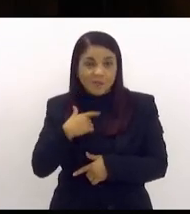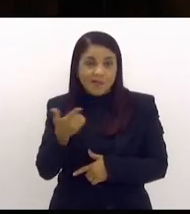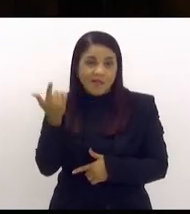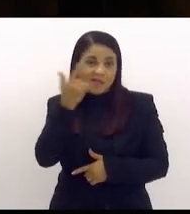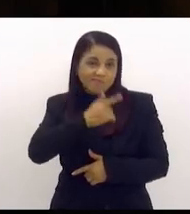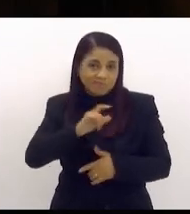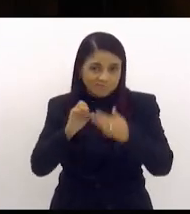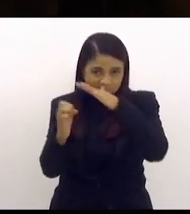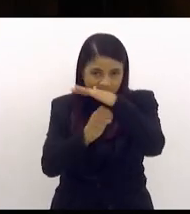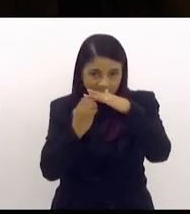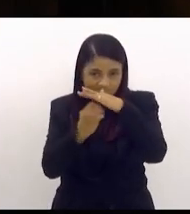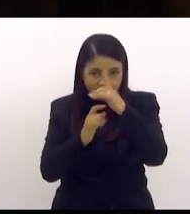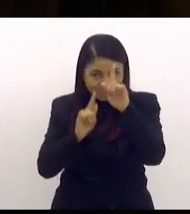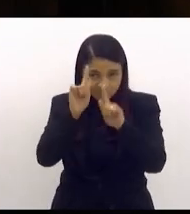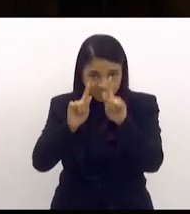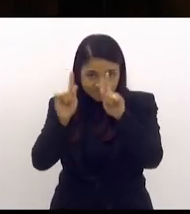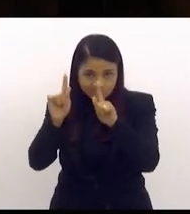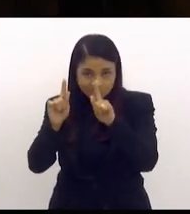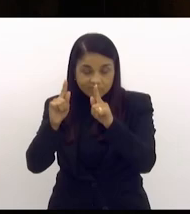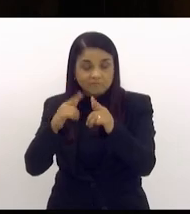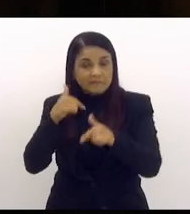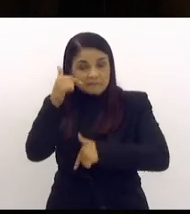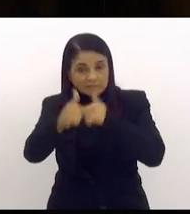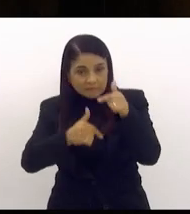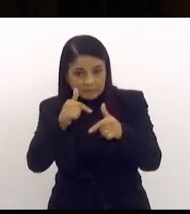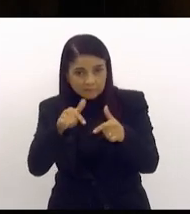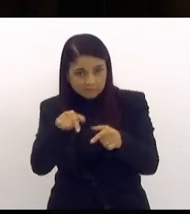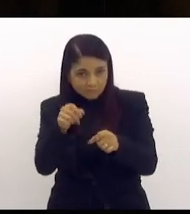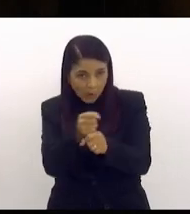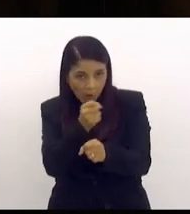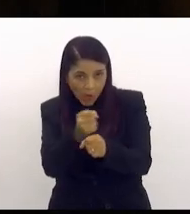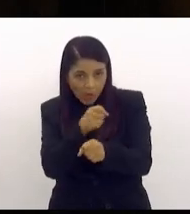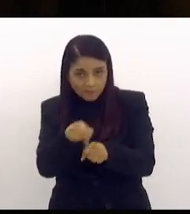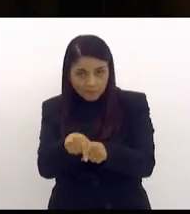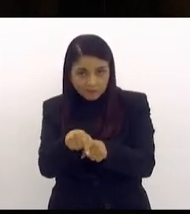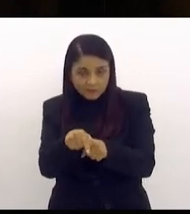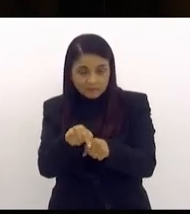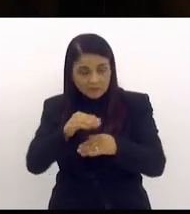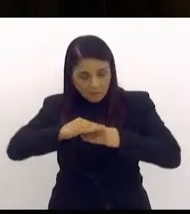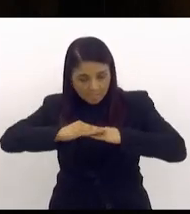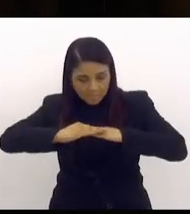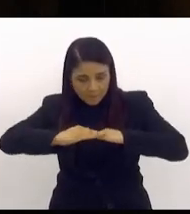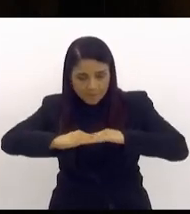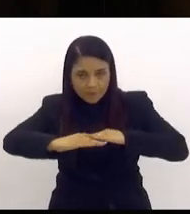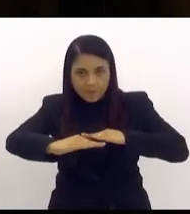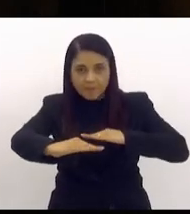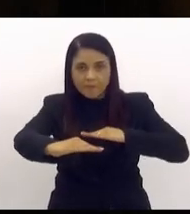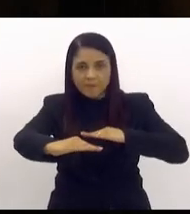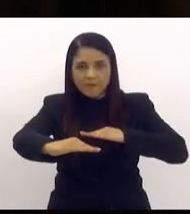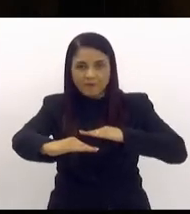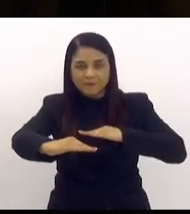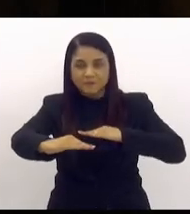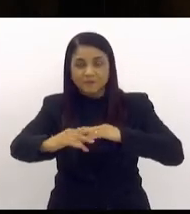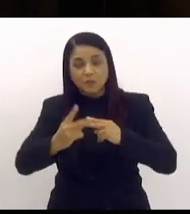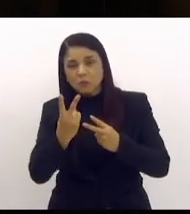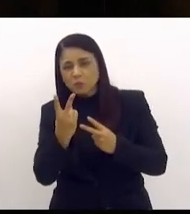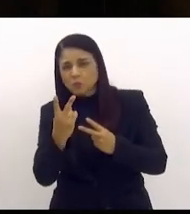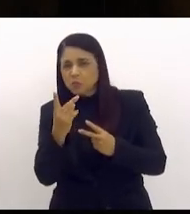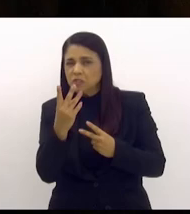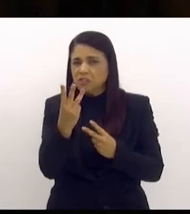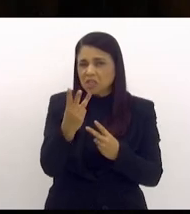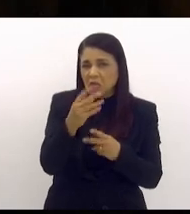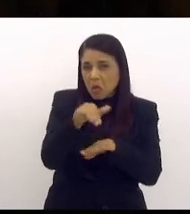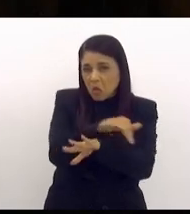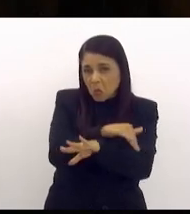ao prestar o serviço fez a frenagem assaltou duas três ruas